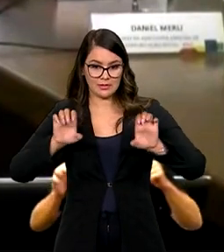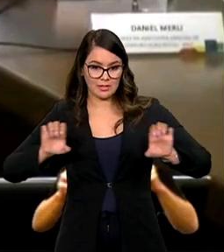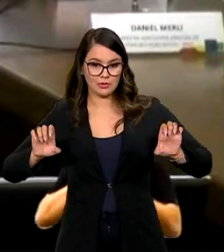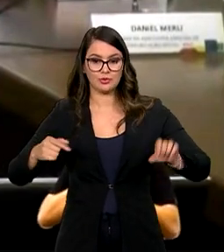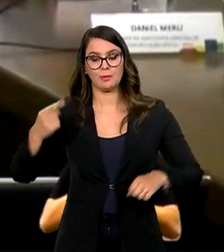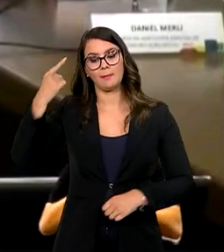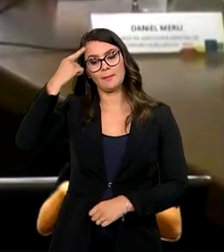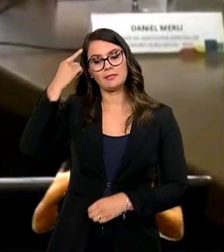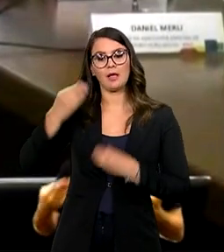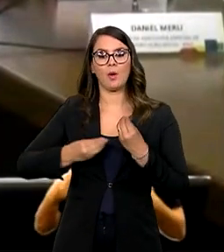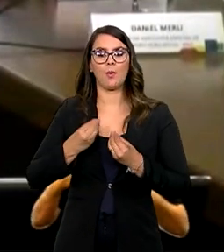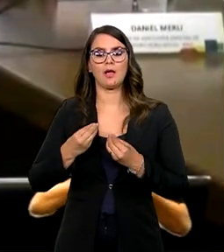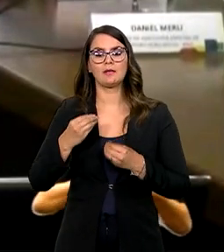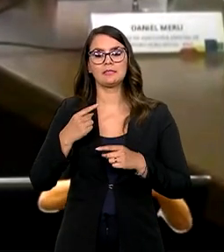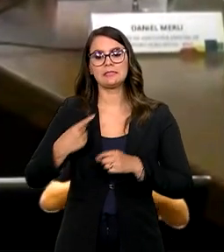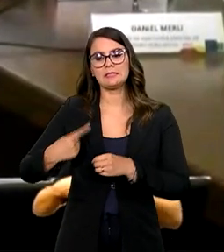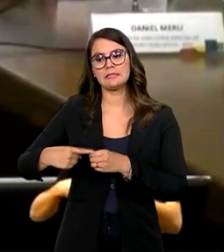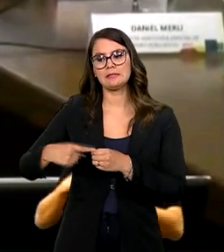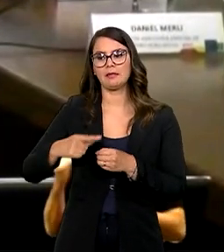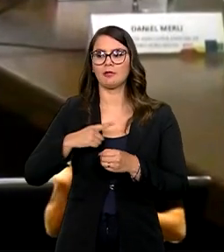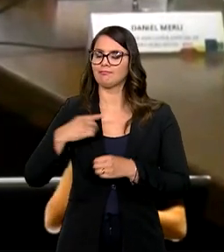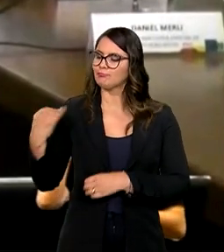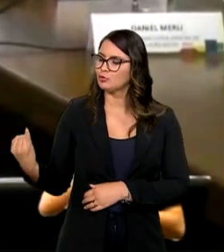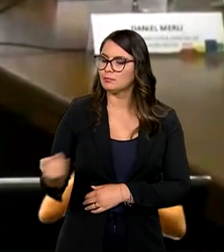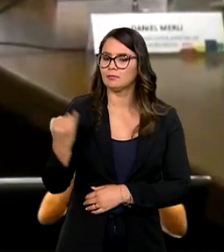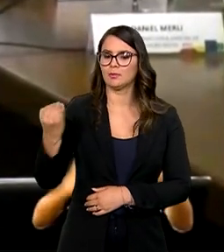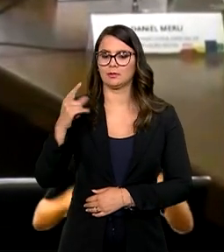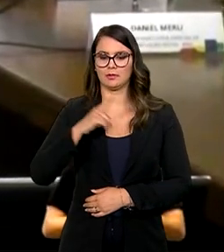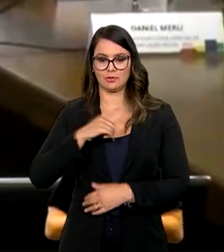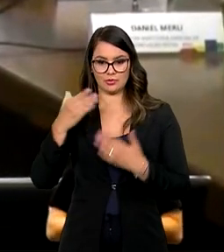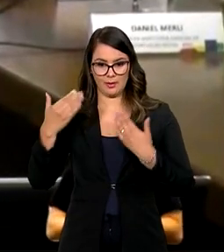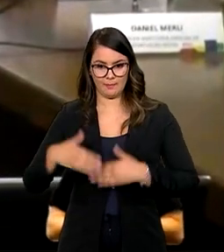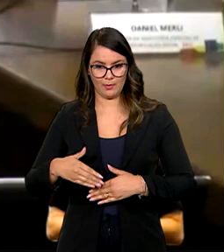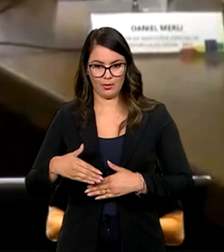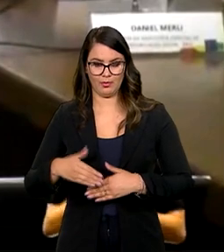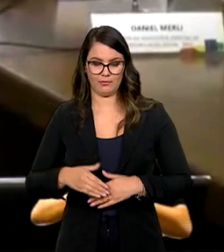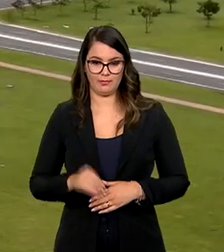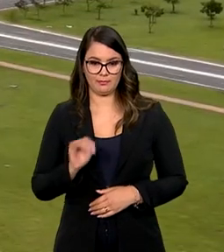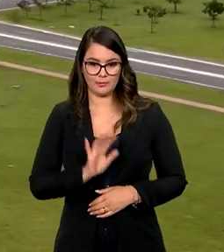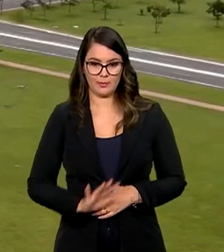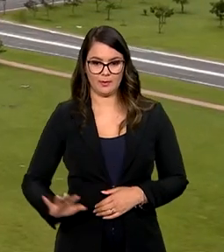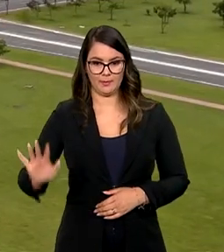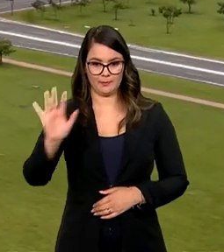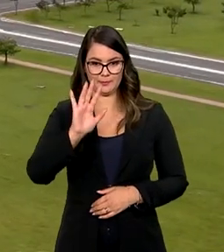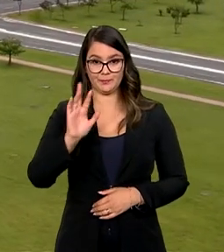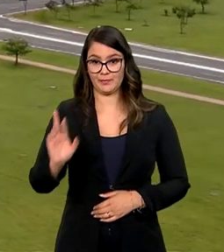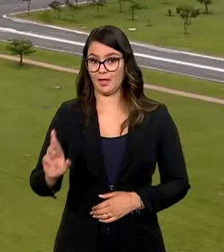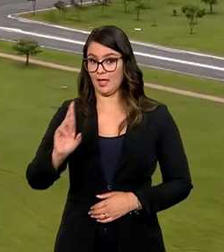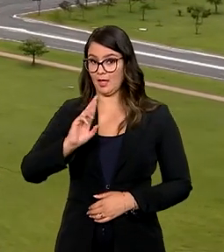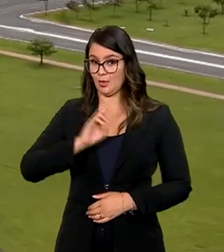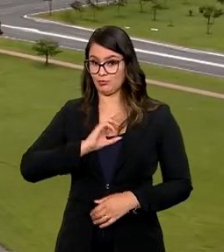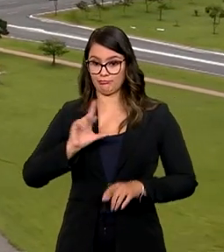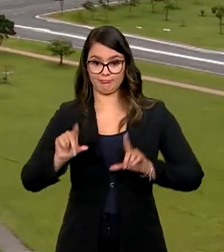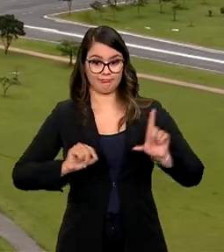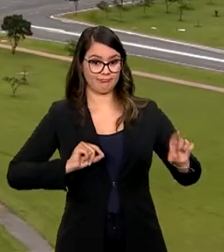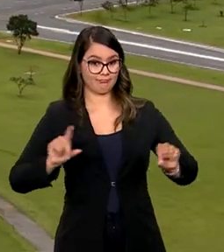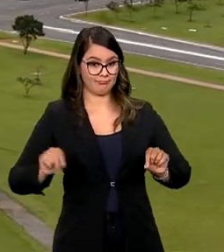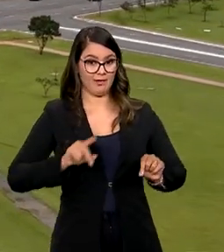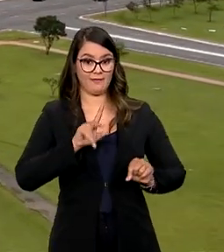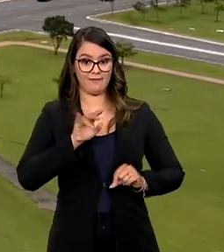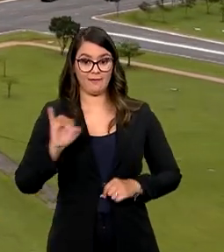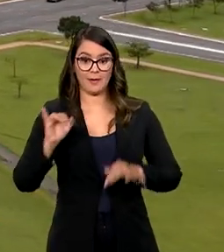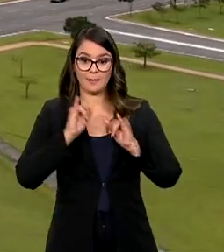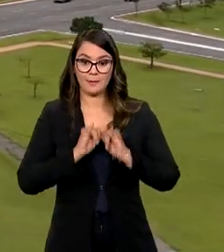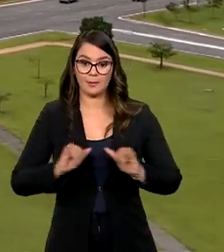de pensar quais cidades seriam as cidades essenciais para ter a prova, para ter uma cobertura maior. O resultado da seleção deverá ser